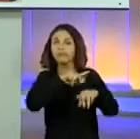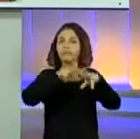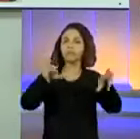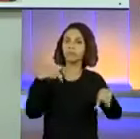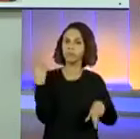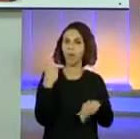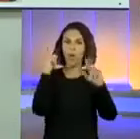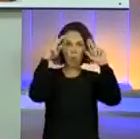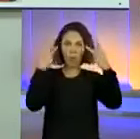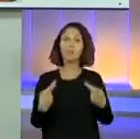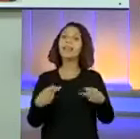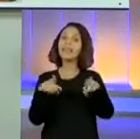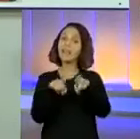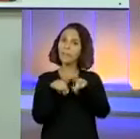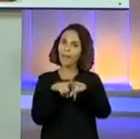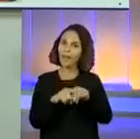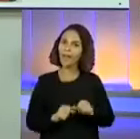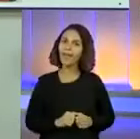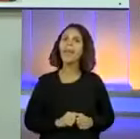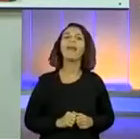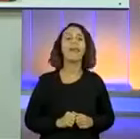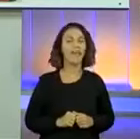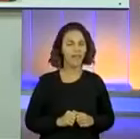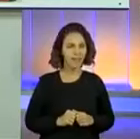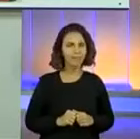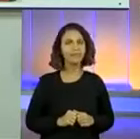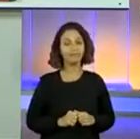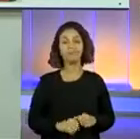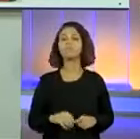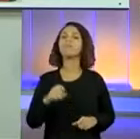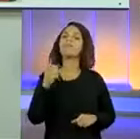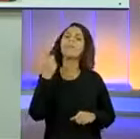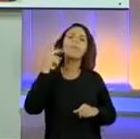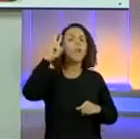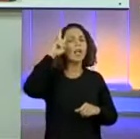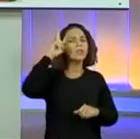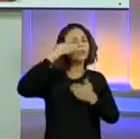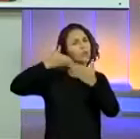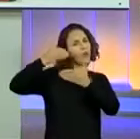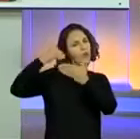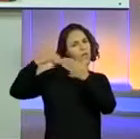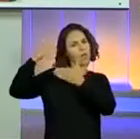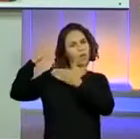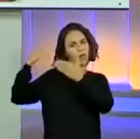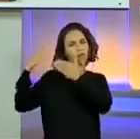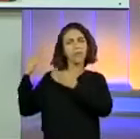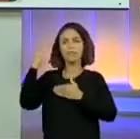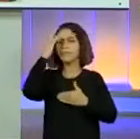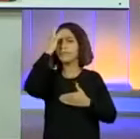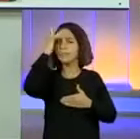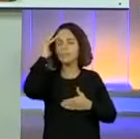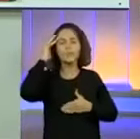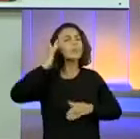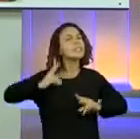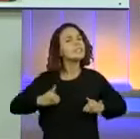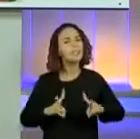somos migrantes por essência. Aliás, se a gente analisar a história, todo mundo migra para todos os lugares, a todos os